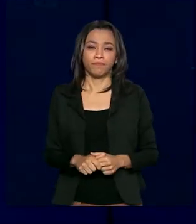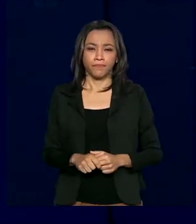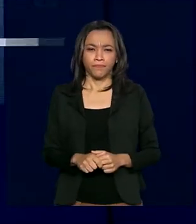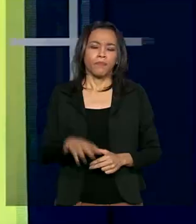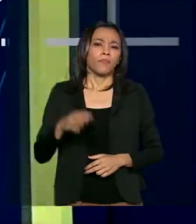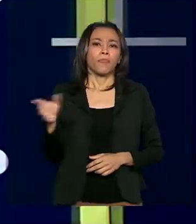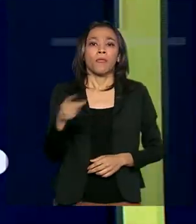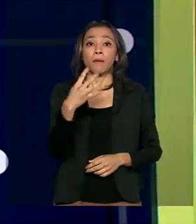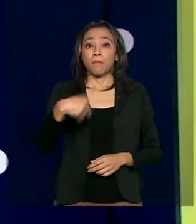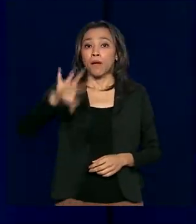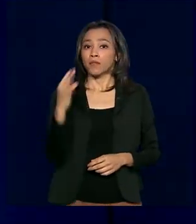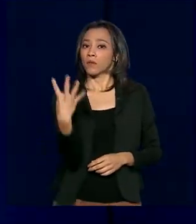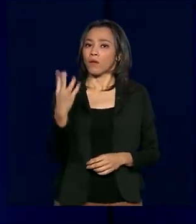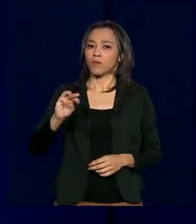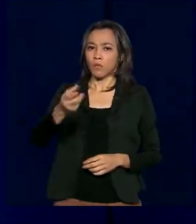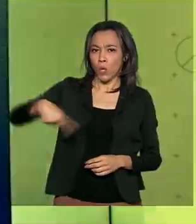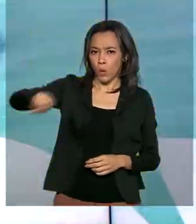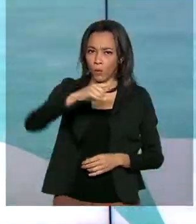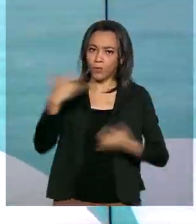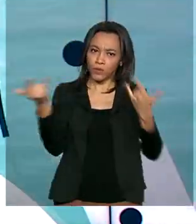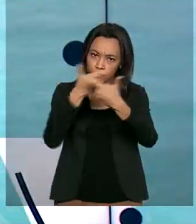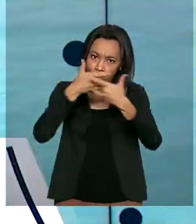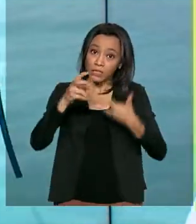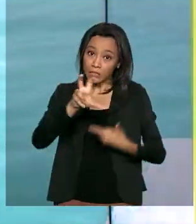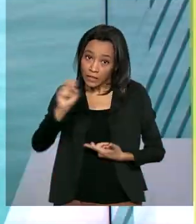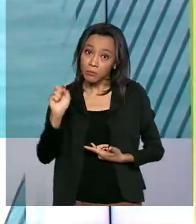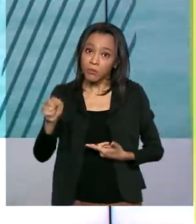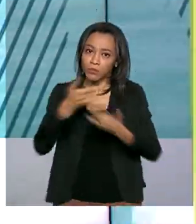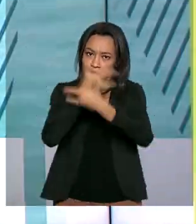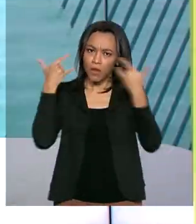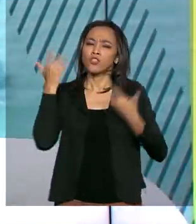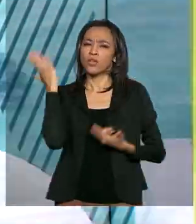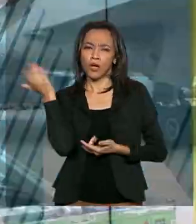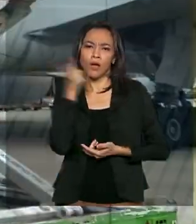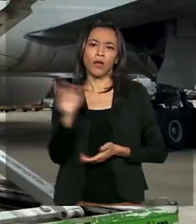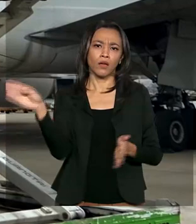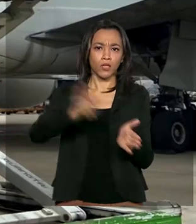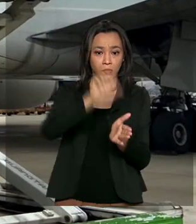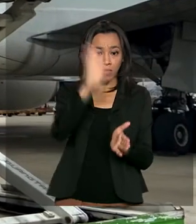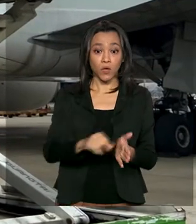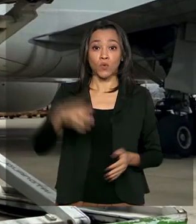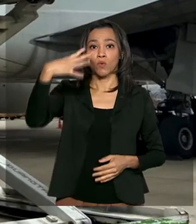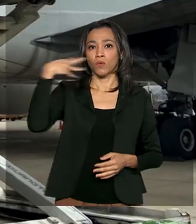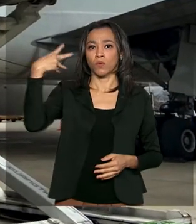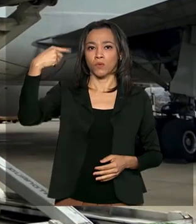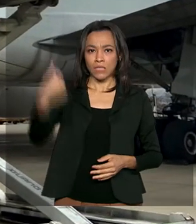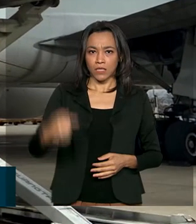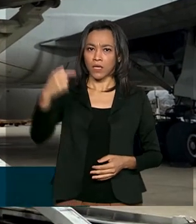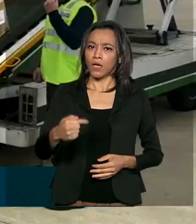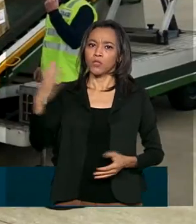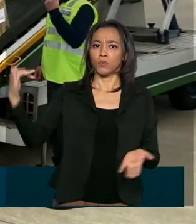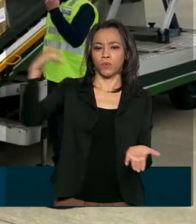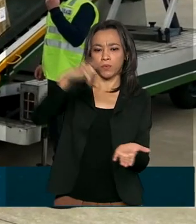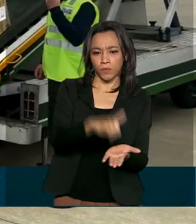Mais 4 milhões e meio de máscaras chegaram hoje ao Brasil. Foi o sétimo voo com origem da China que desembarcou no